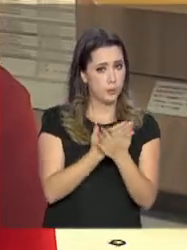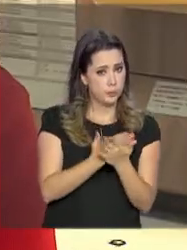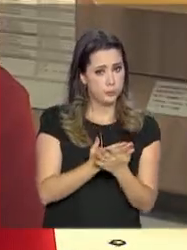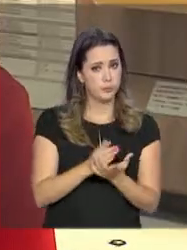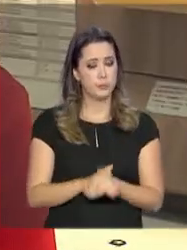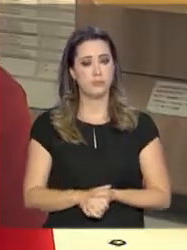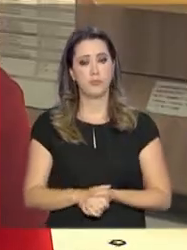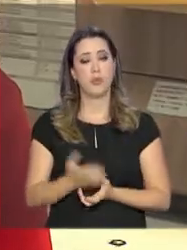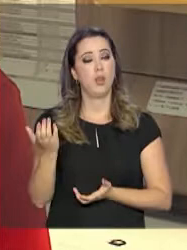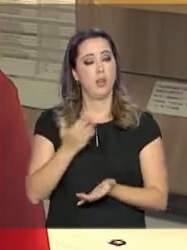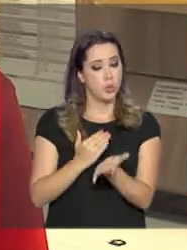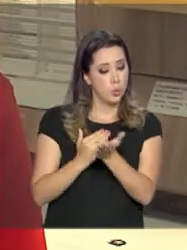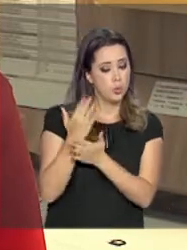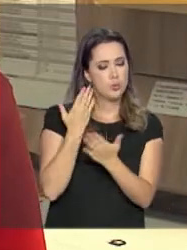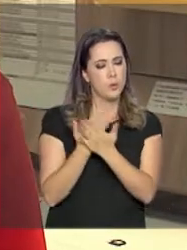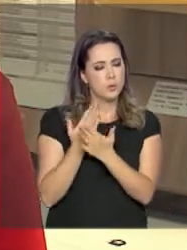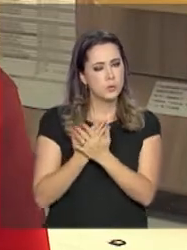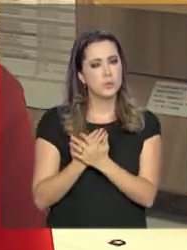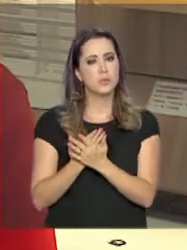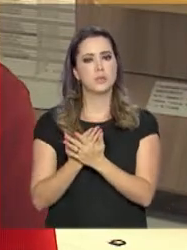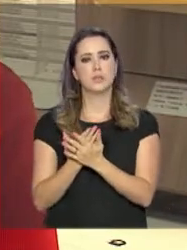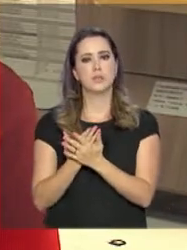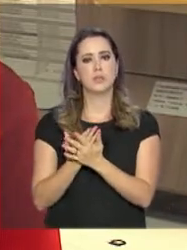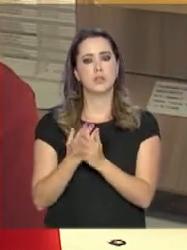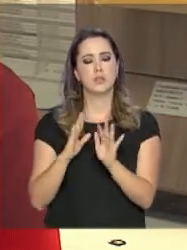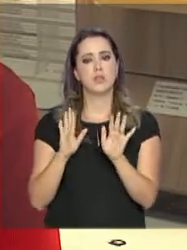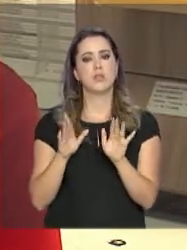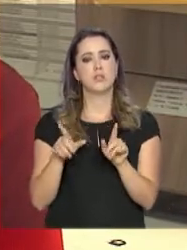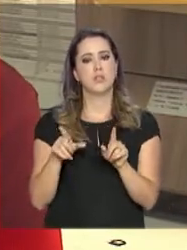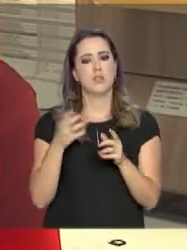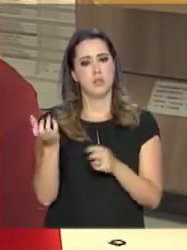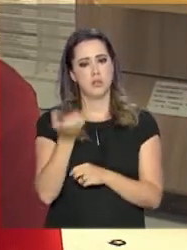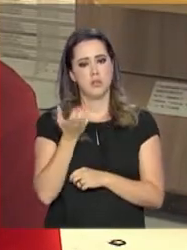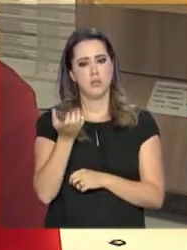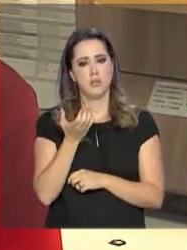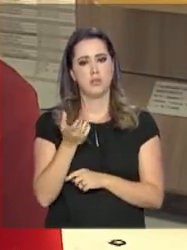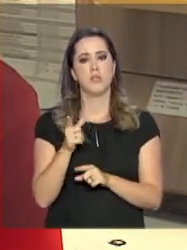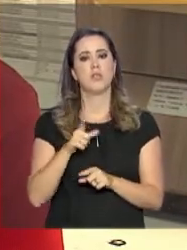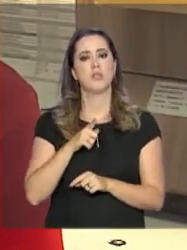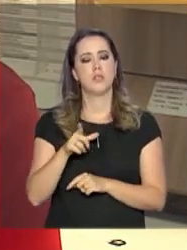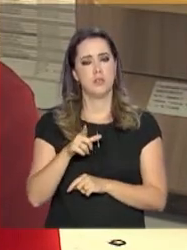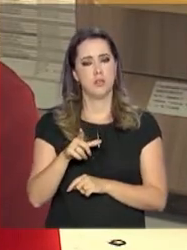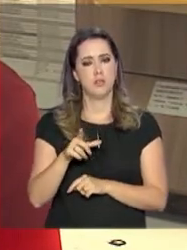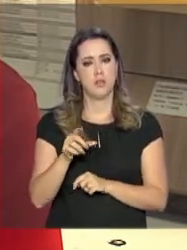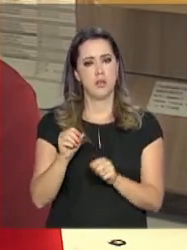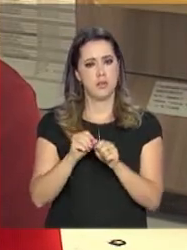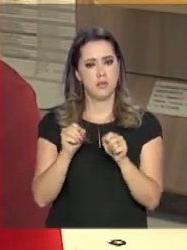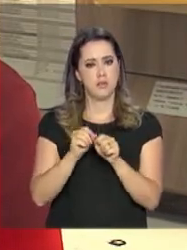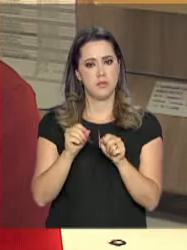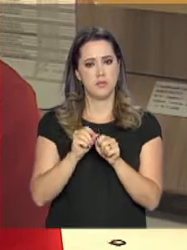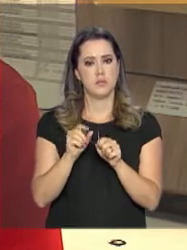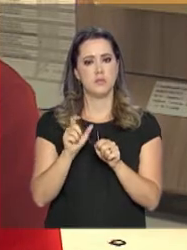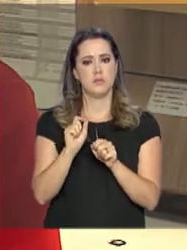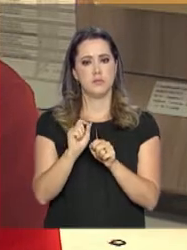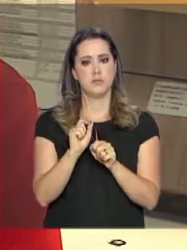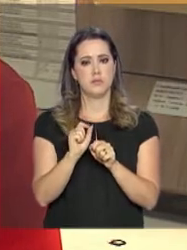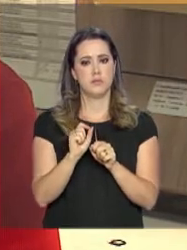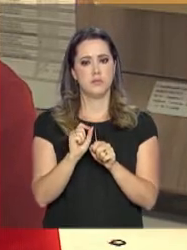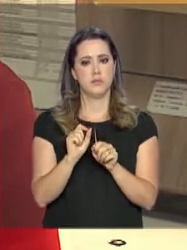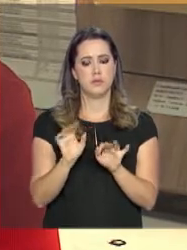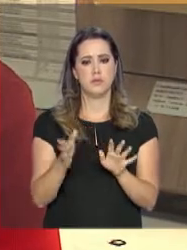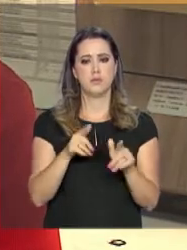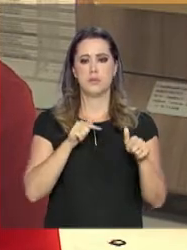quero continuar estudando, quero terminar, se possível fazer, eu acho que com esse